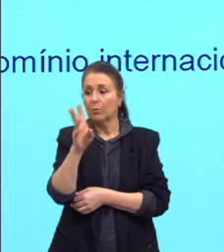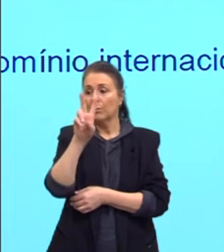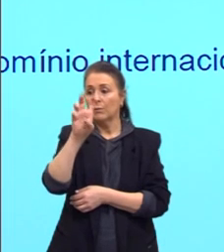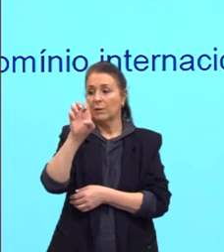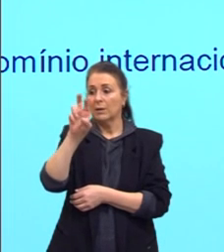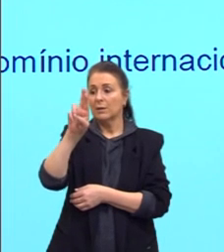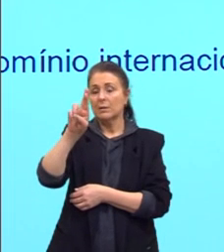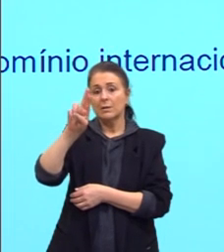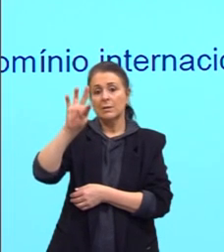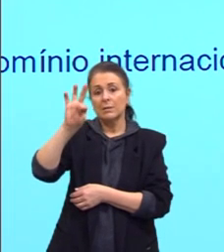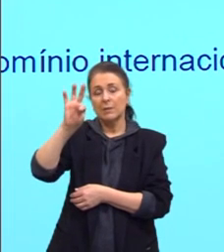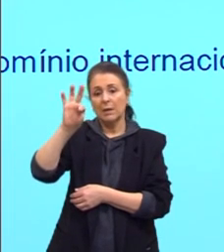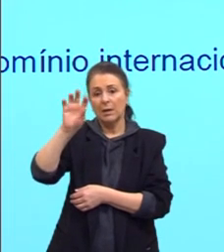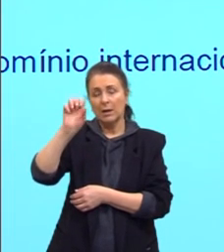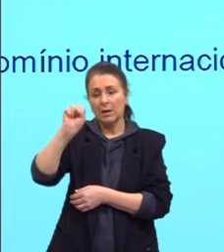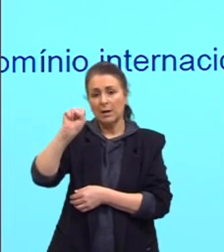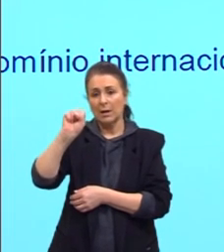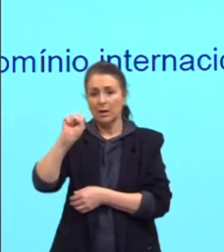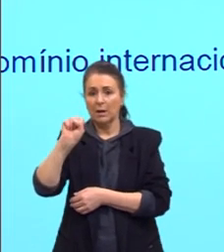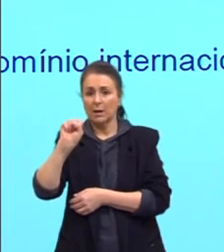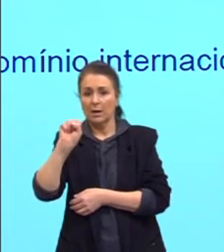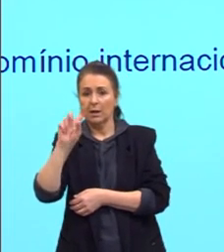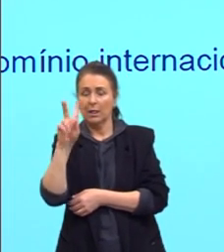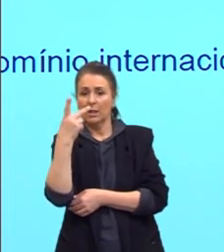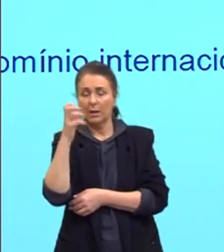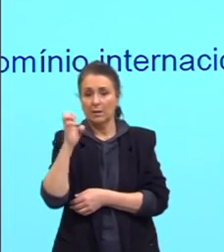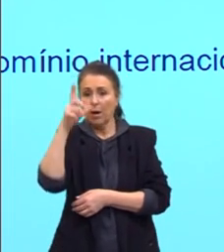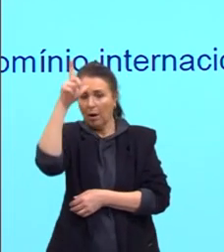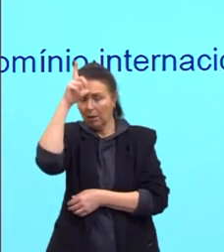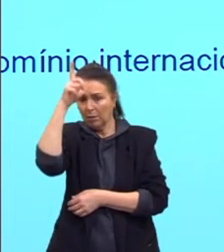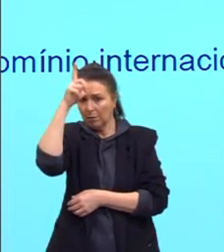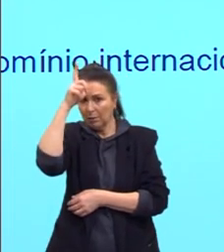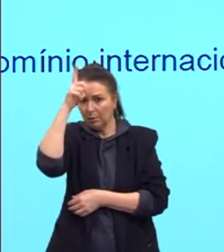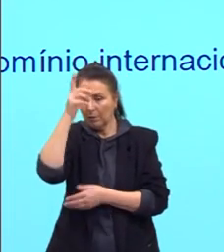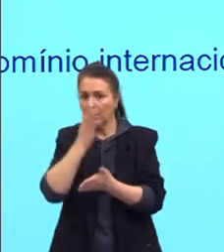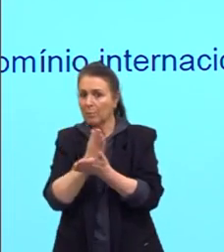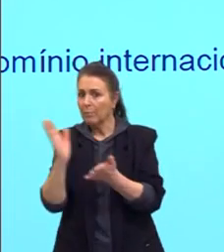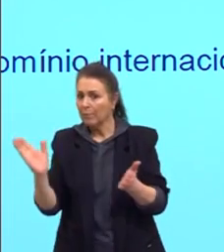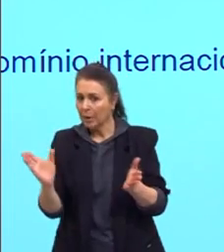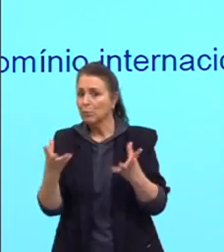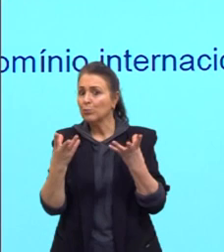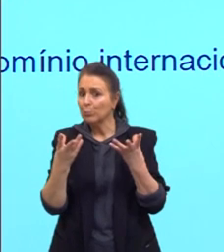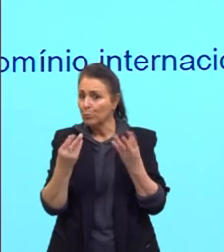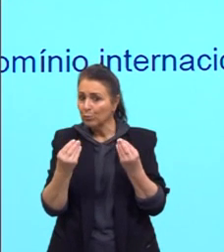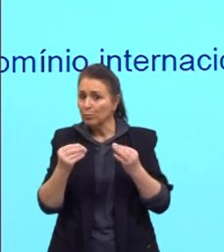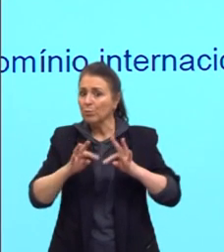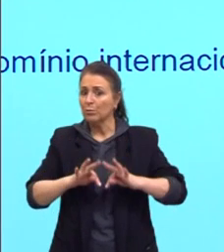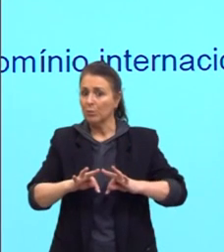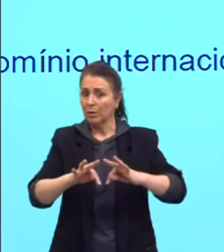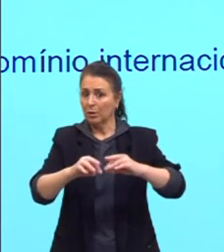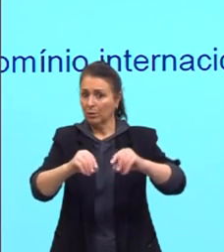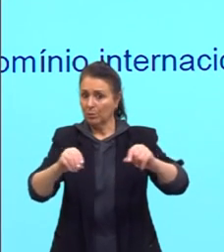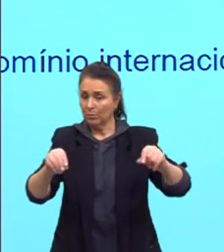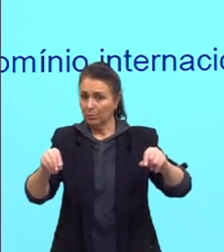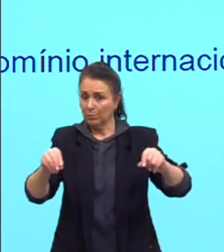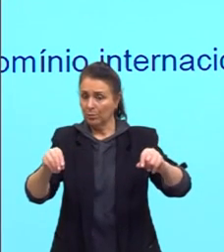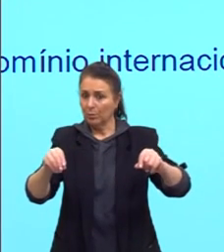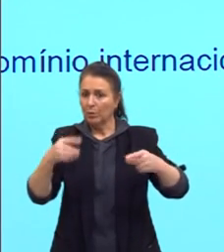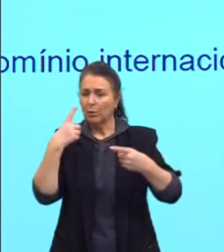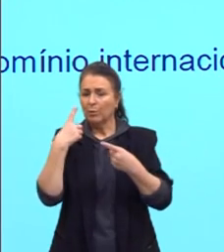o mar. E a Alemanha acaba, né, deixando um pedaço grande aí do seu território, sendo